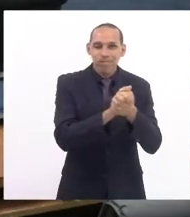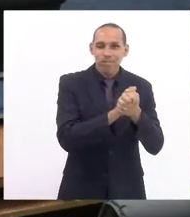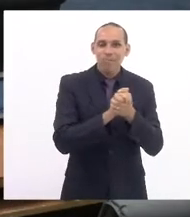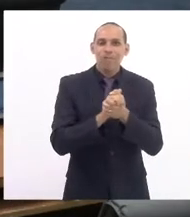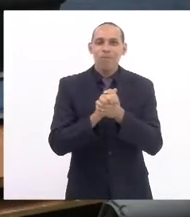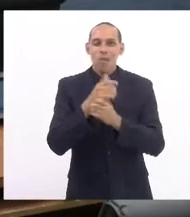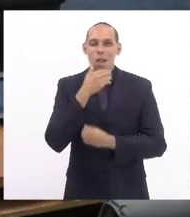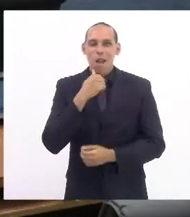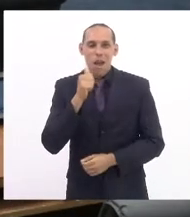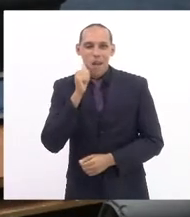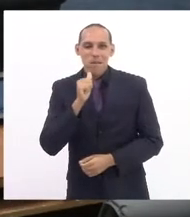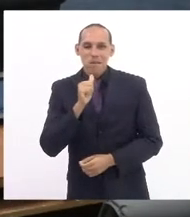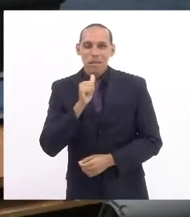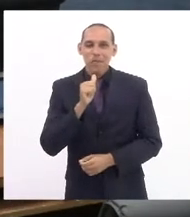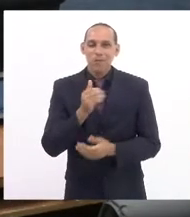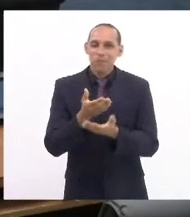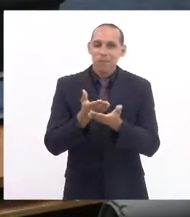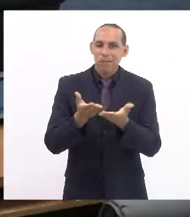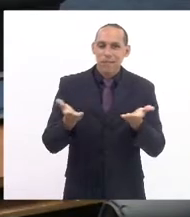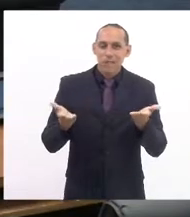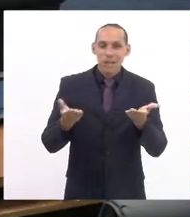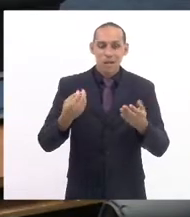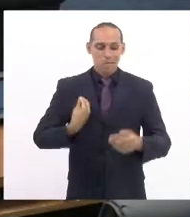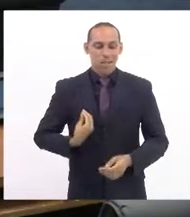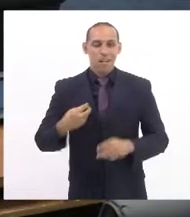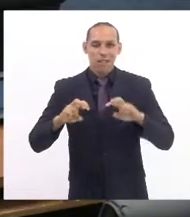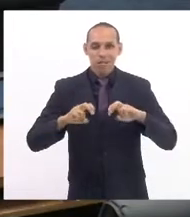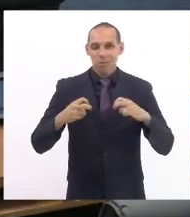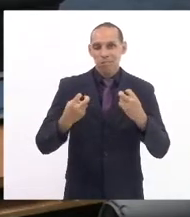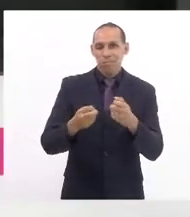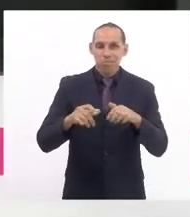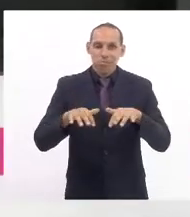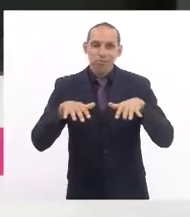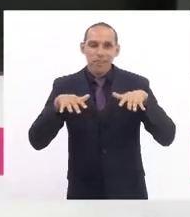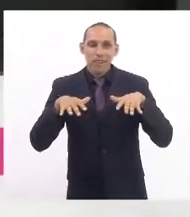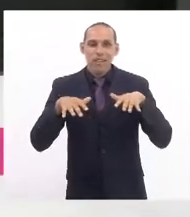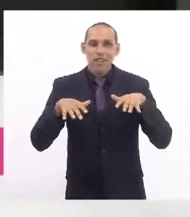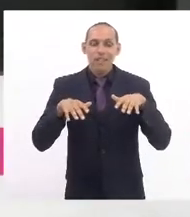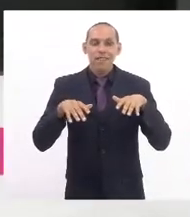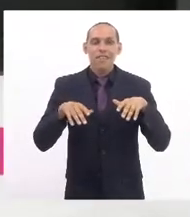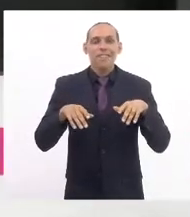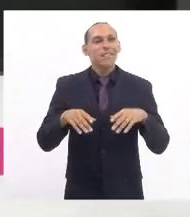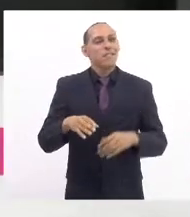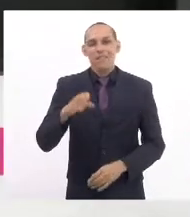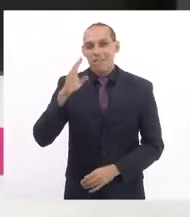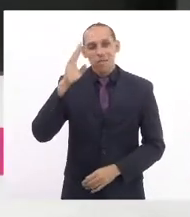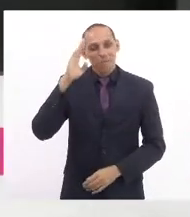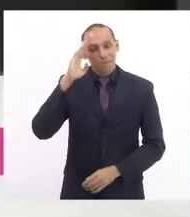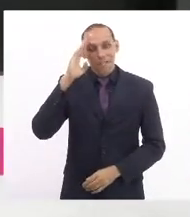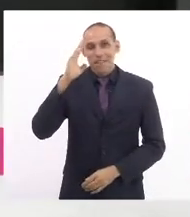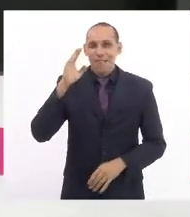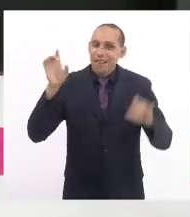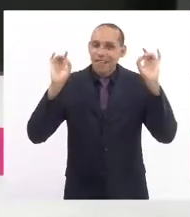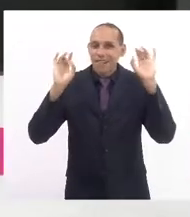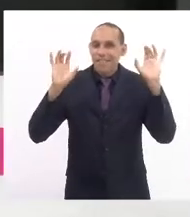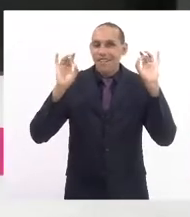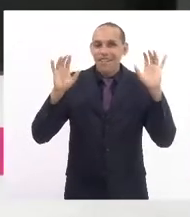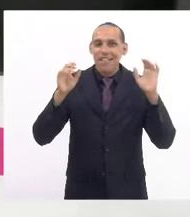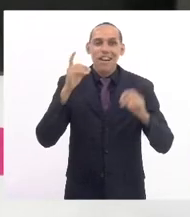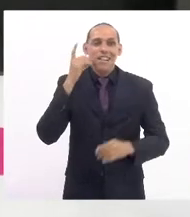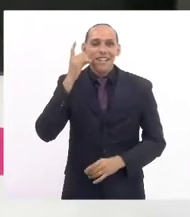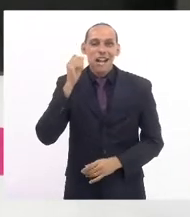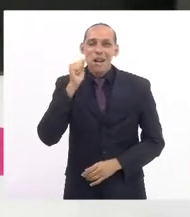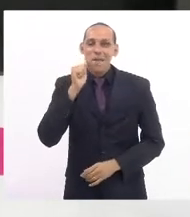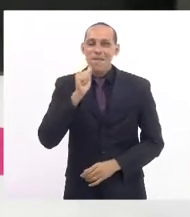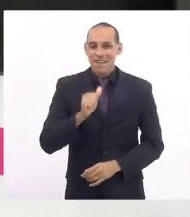deputadas presentes no plenário. Cumprimentar em especial hoje a todas as deputadas, antes de passar